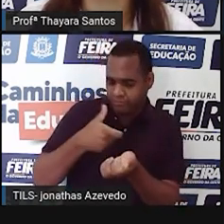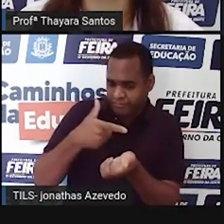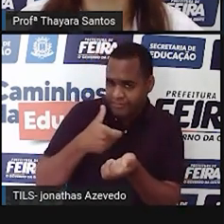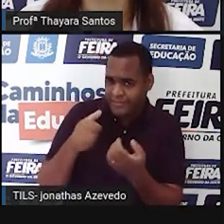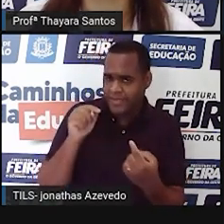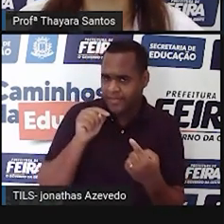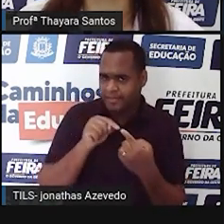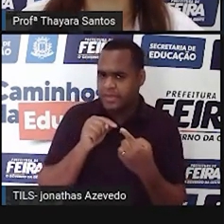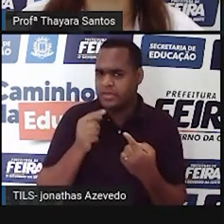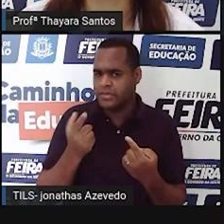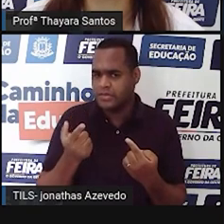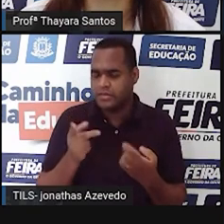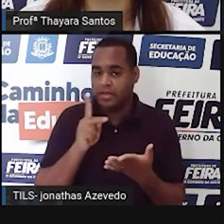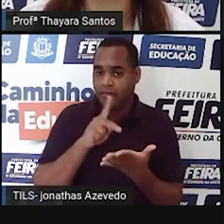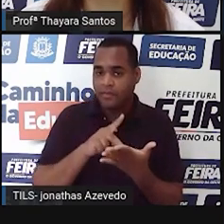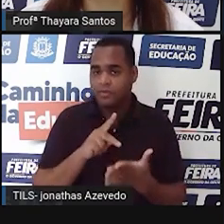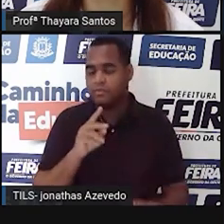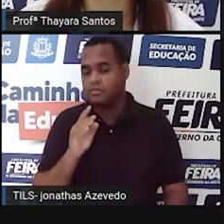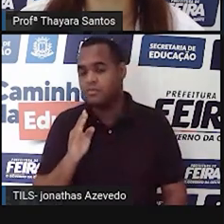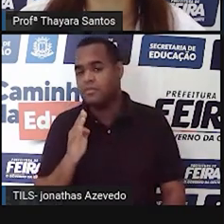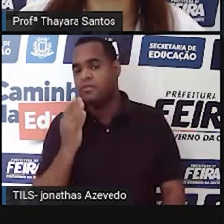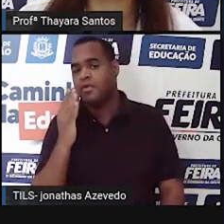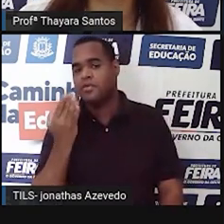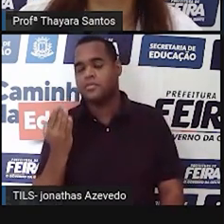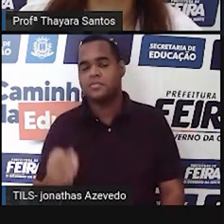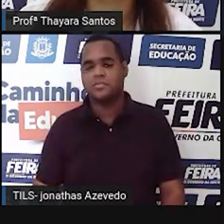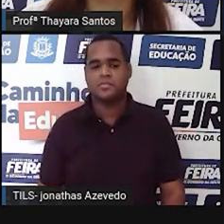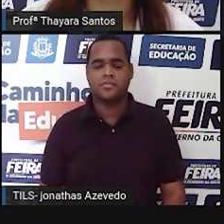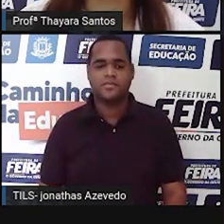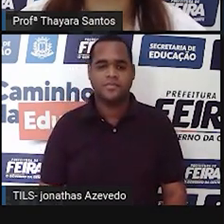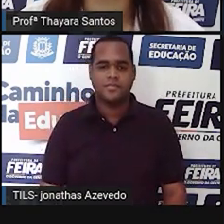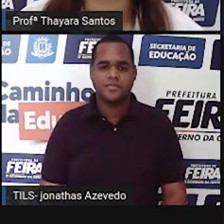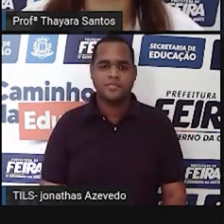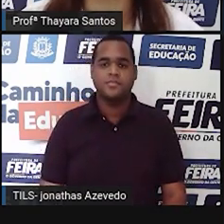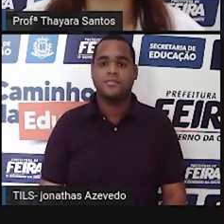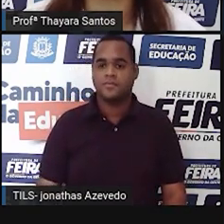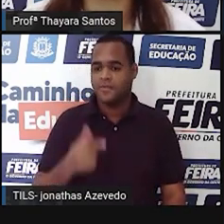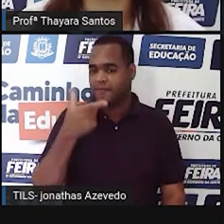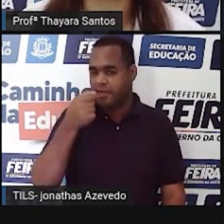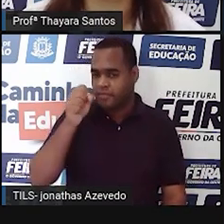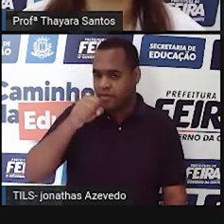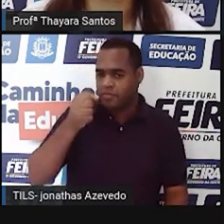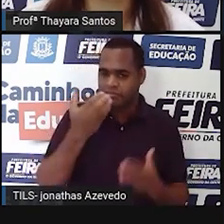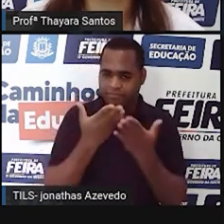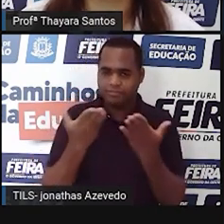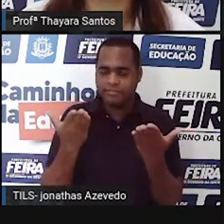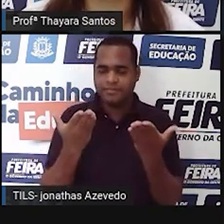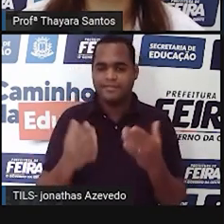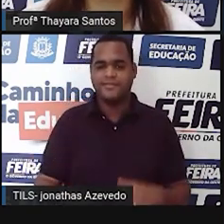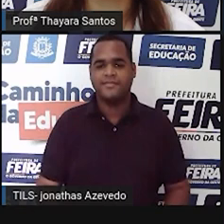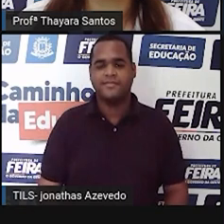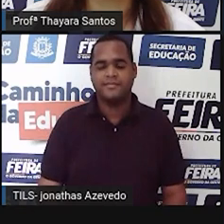afirmação é verdadeira ou ela é falsa? passar 20 segundos aí para vocês.